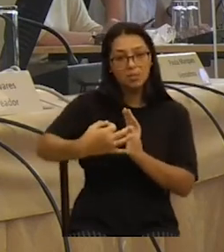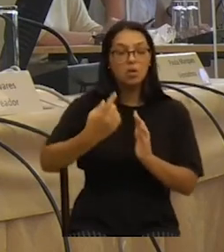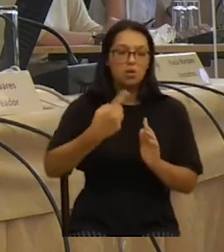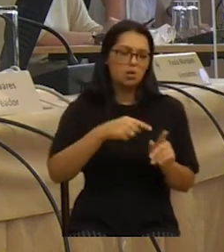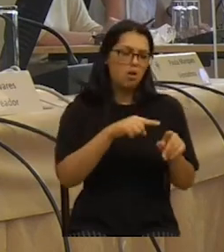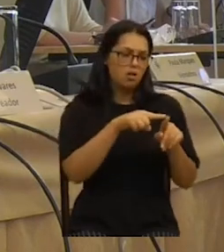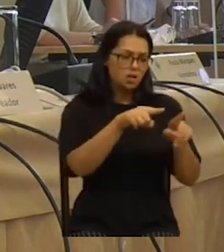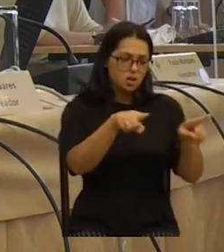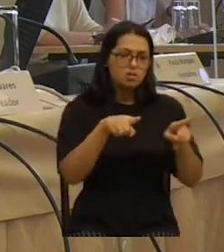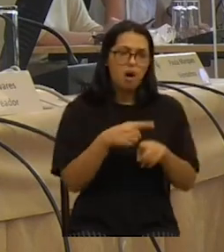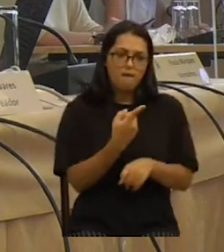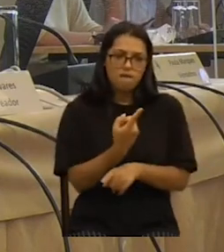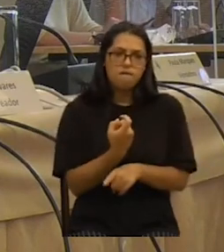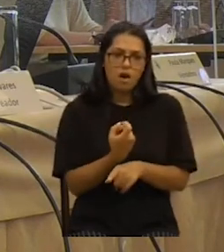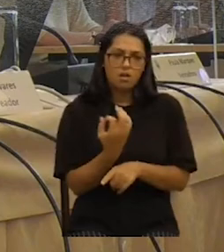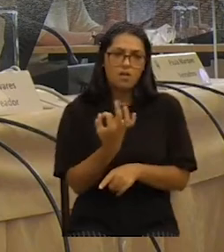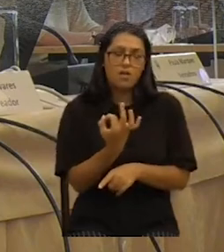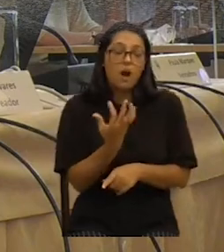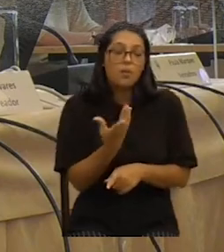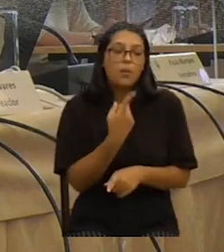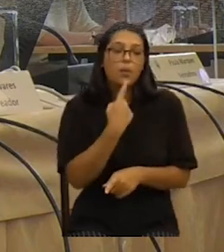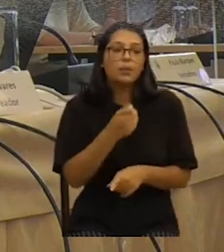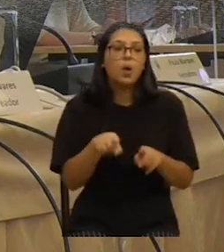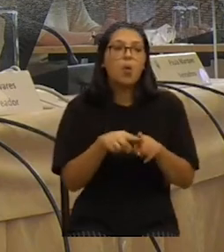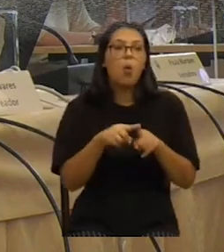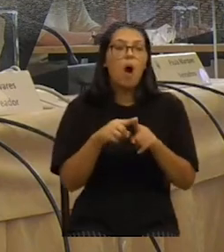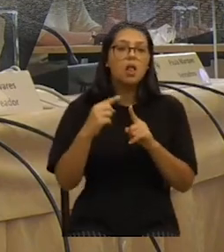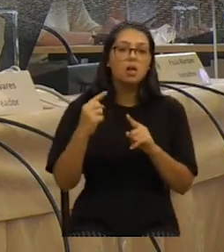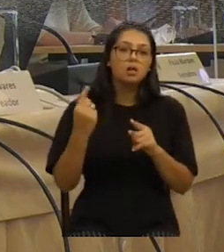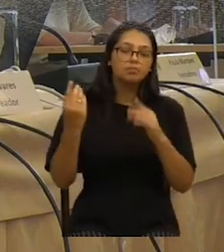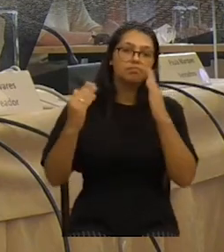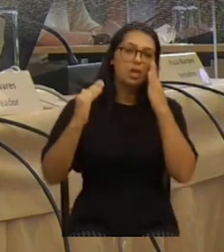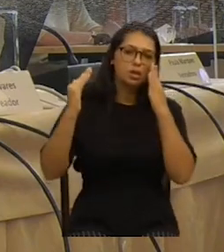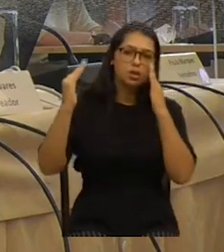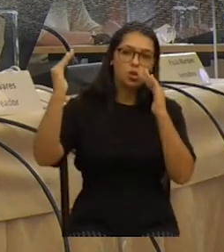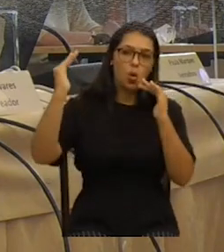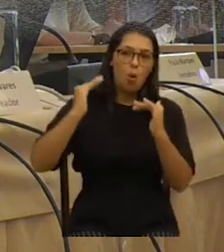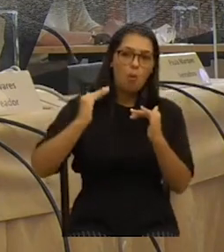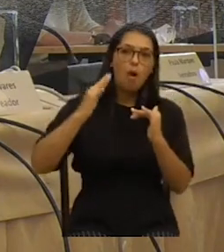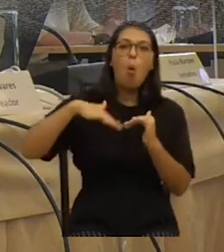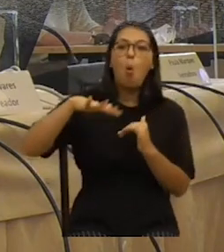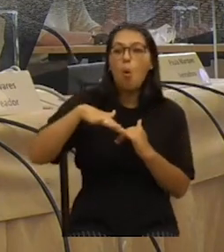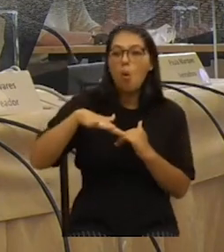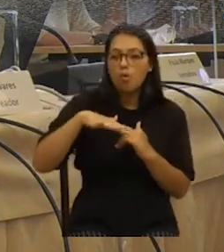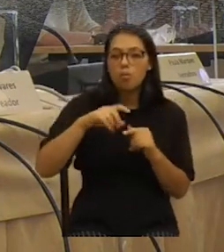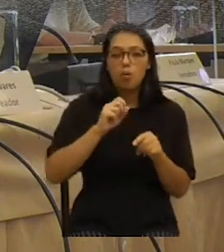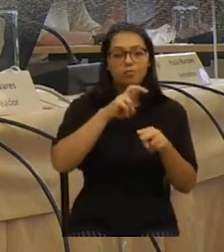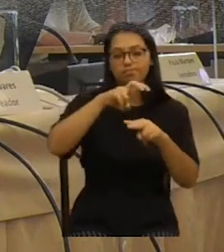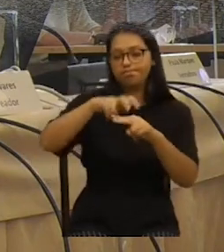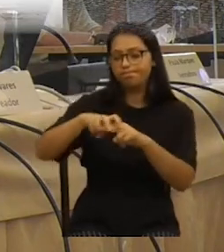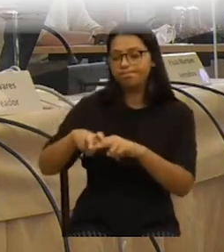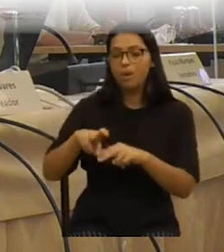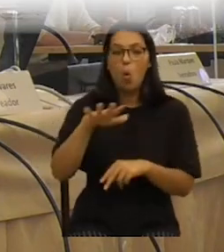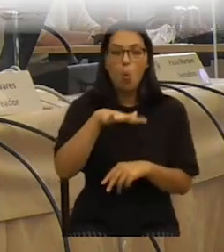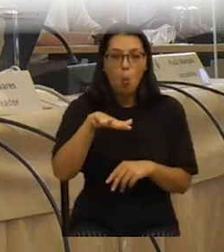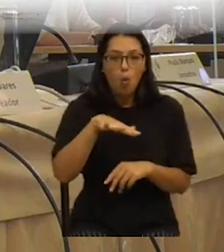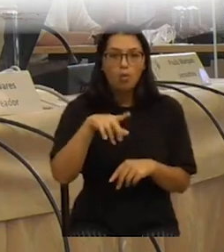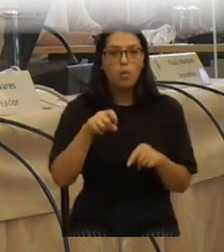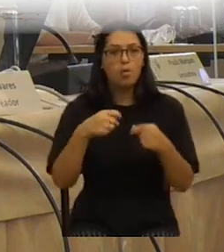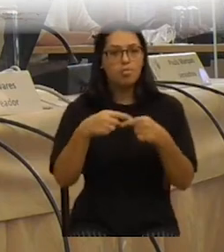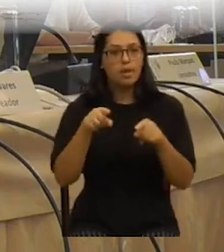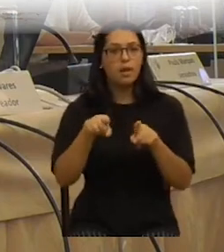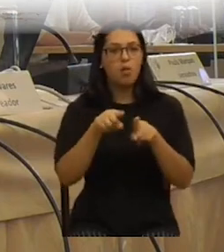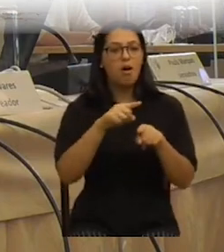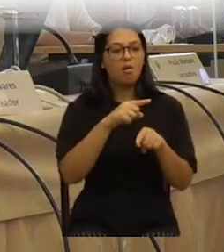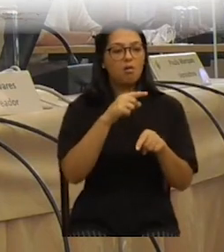falta desses espaços. É saber onde é que há sombra em determinadas partes do dia, onde é que há sombra e bancos, onde é que há sombra, bancos e